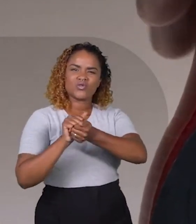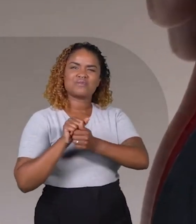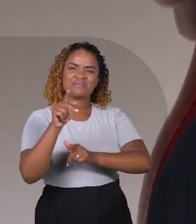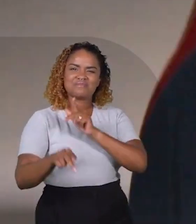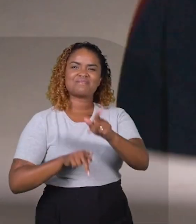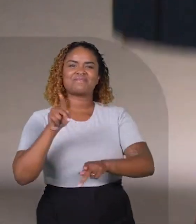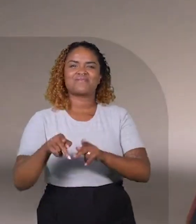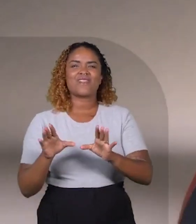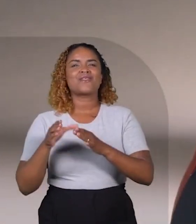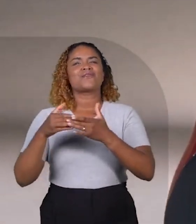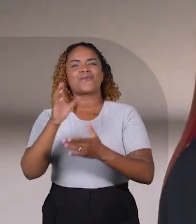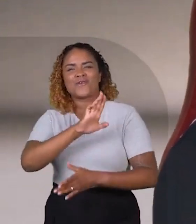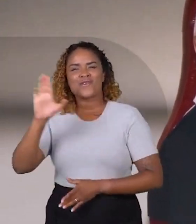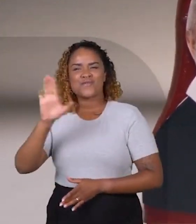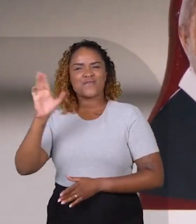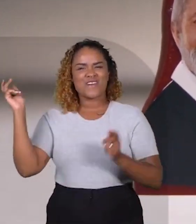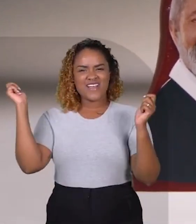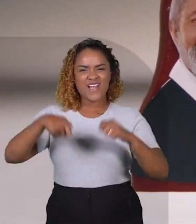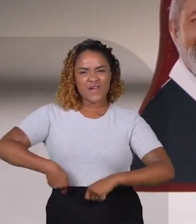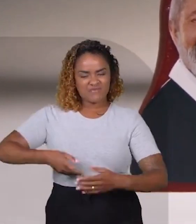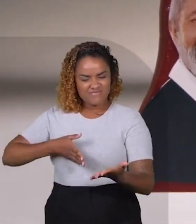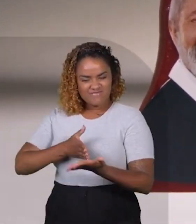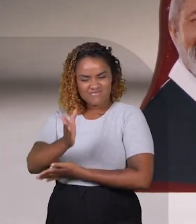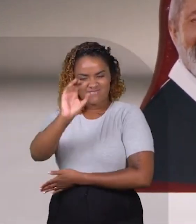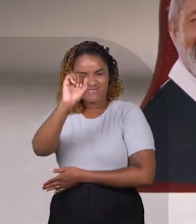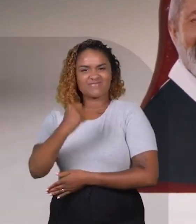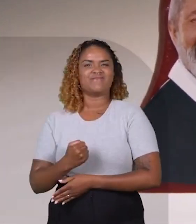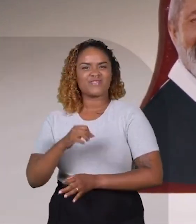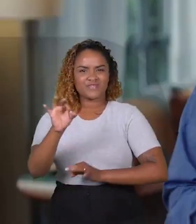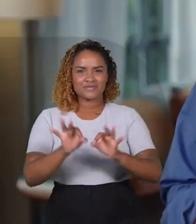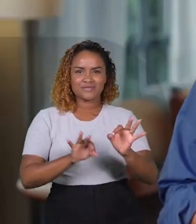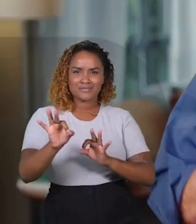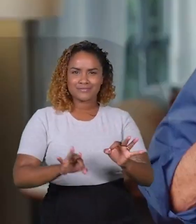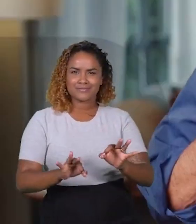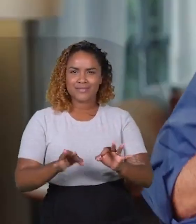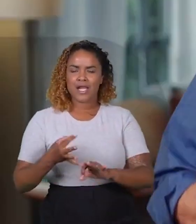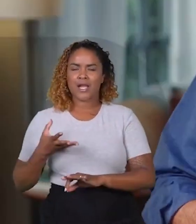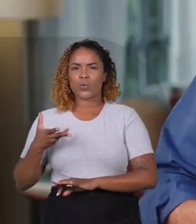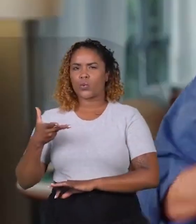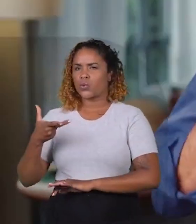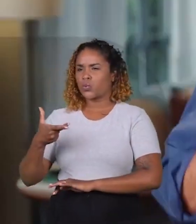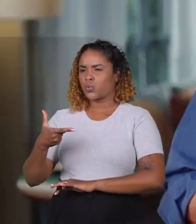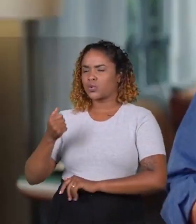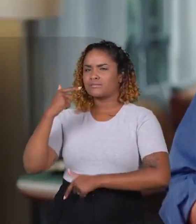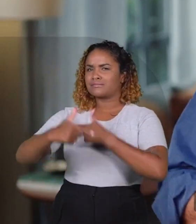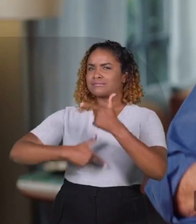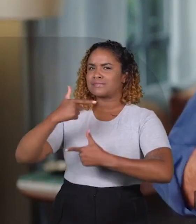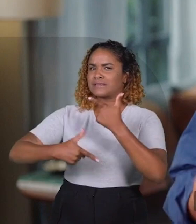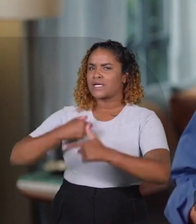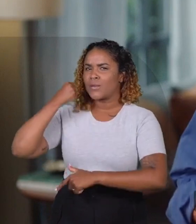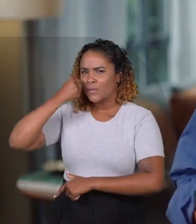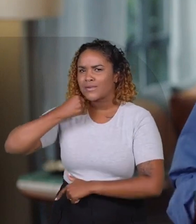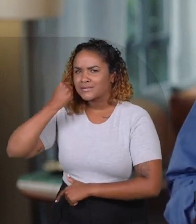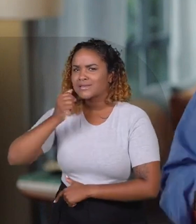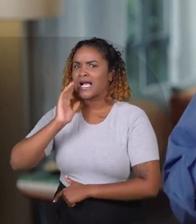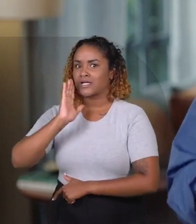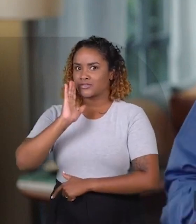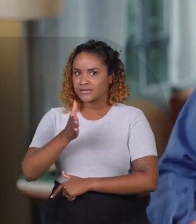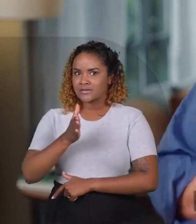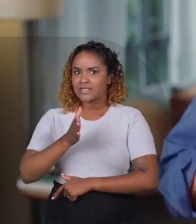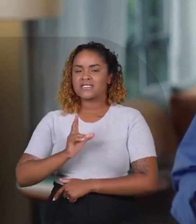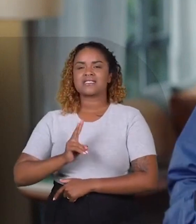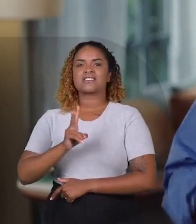povo. É do time de Lula e vai botar Sergipe para frente. Além do trabalho extraordinário que fez no Senado,